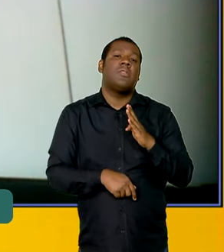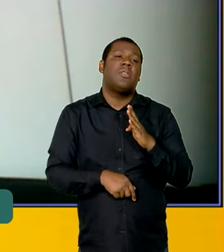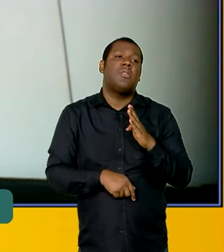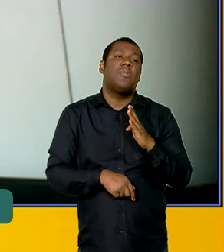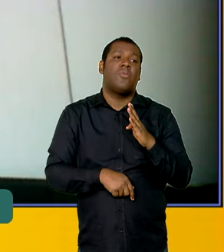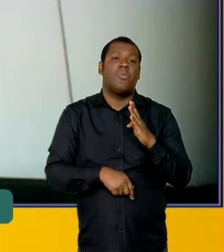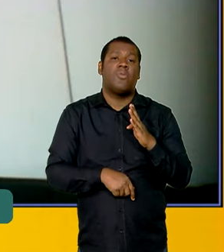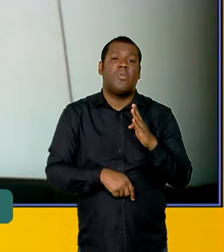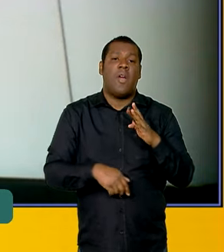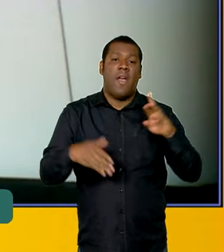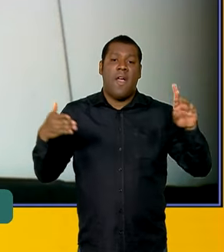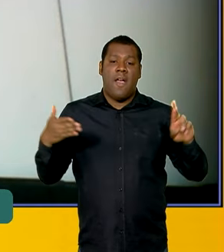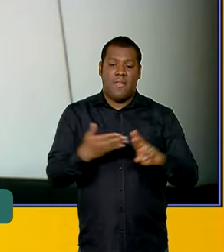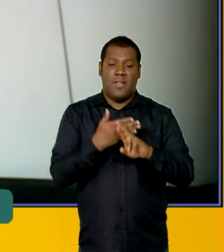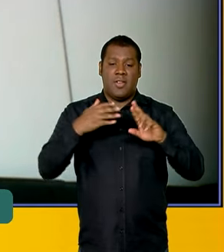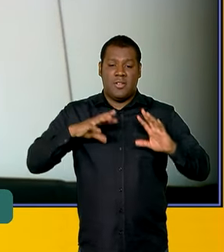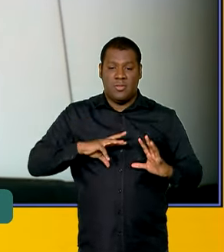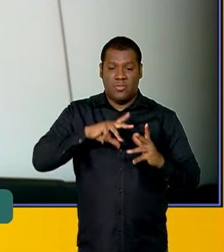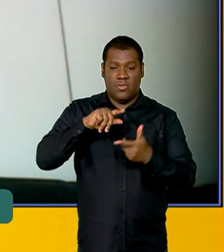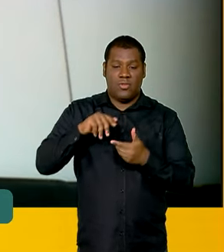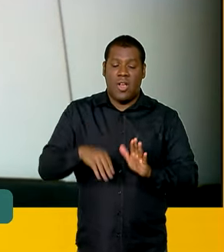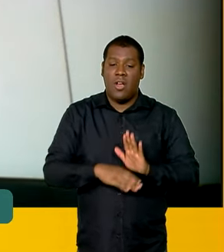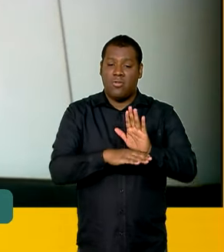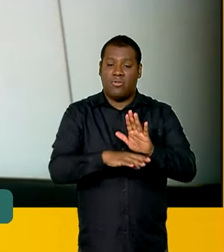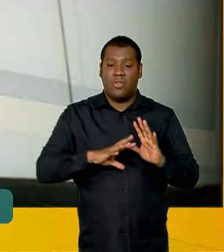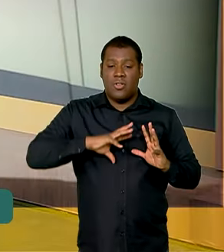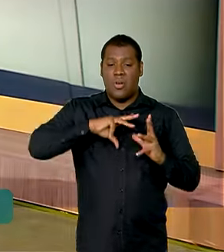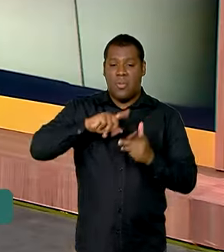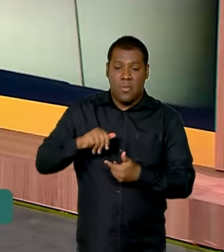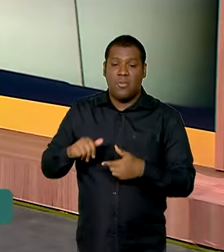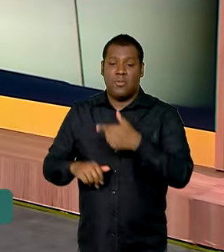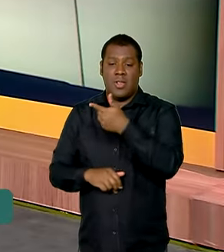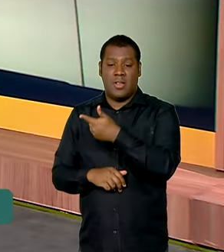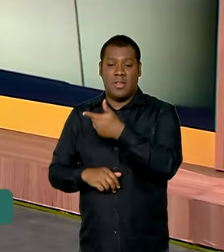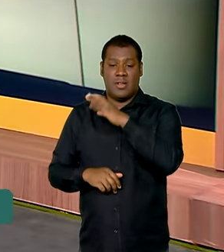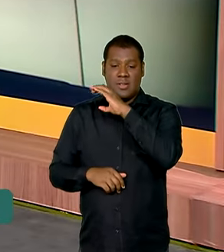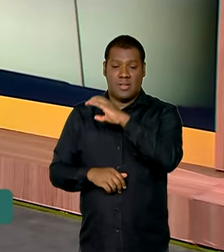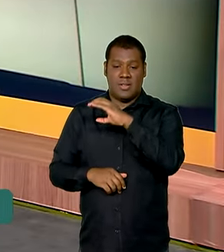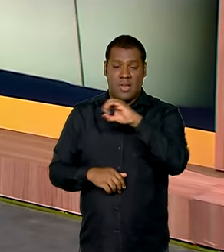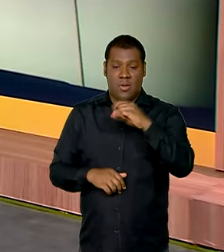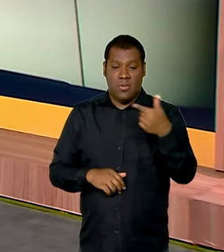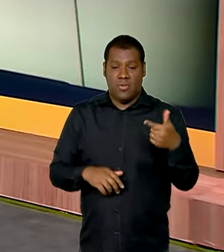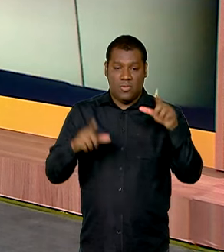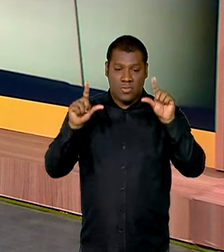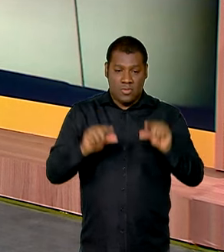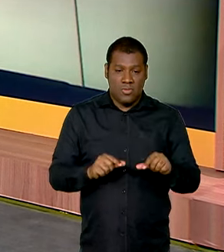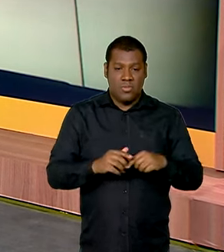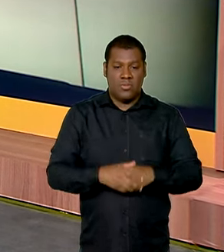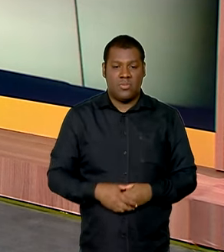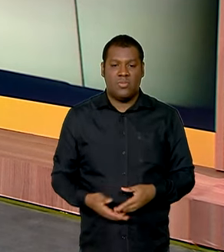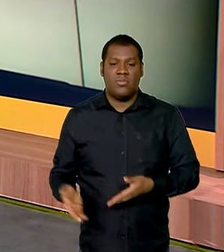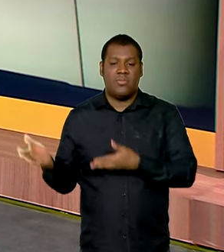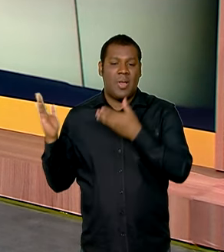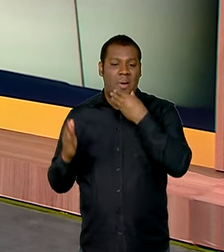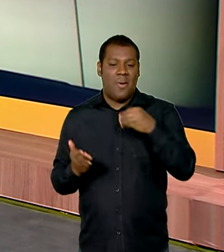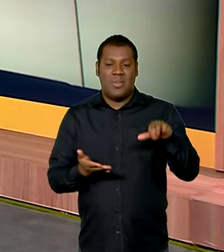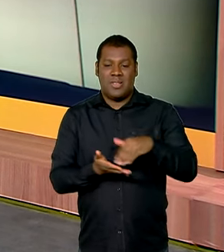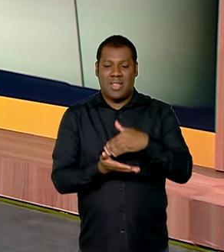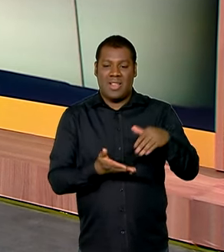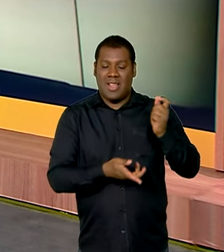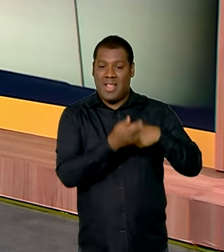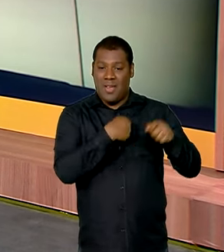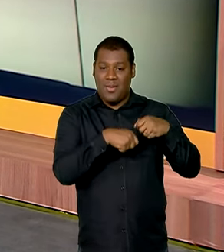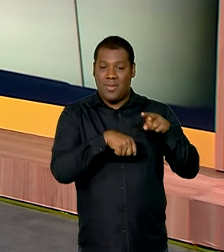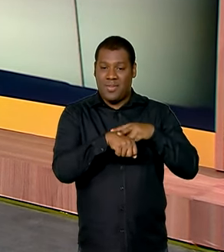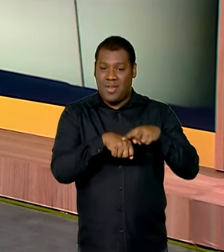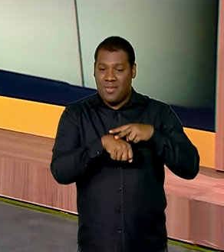contribuindo para a descarbonização mundial. Excelente. Eu conversei com o secretário de Economia Verde, Descarbonização e